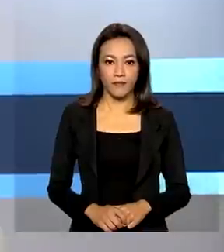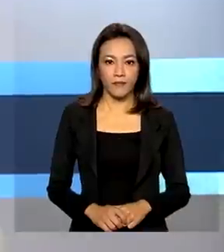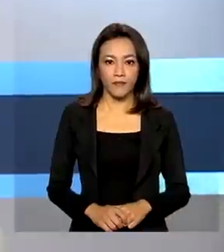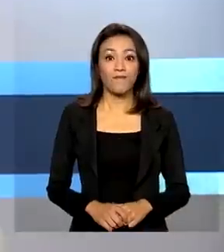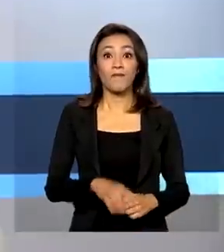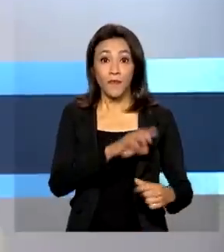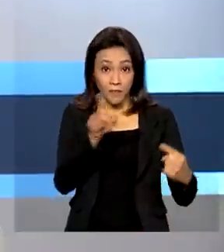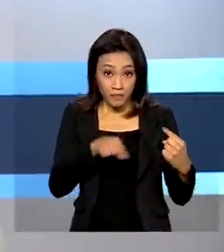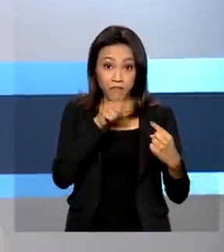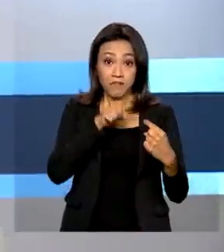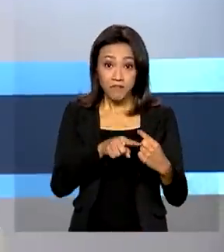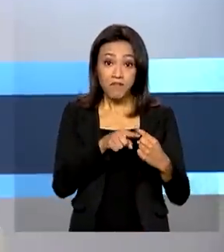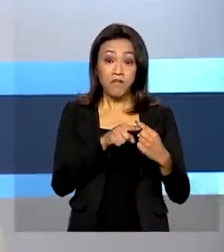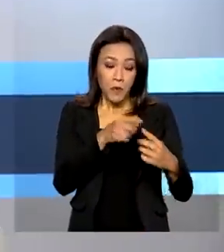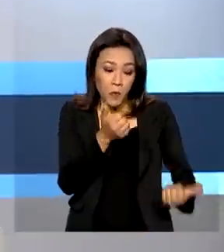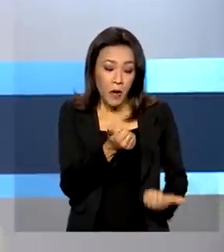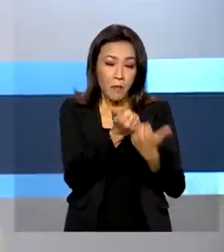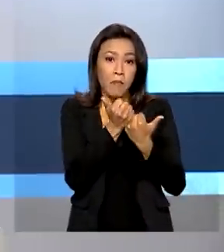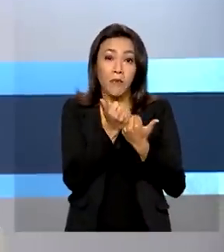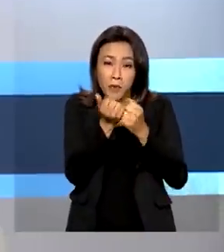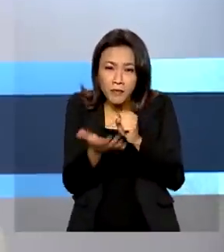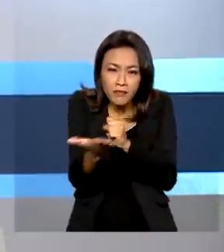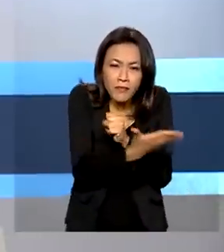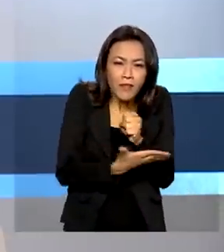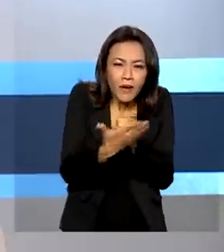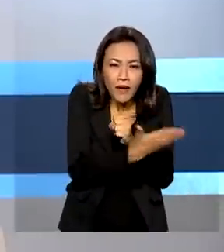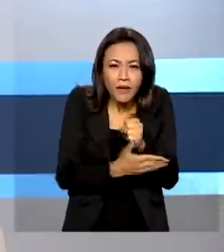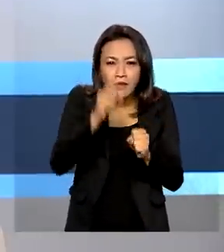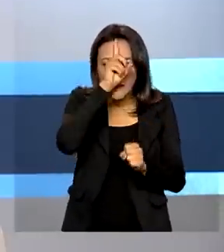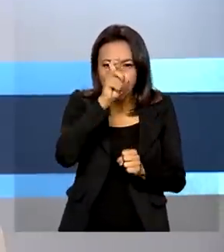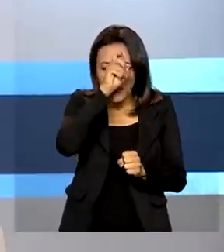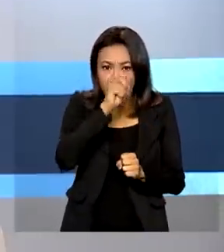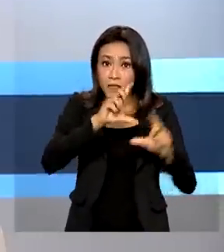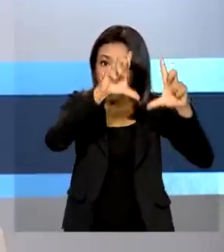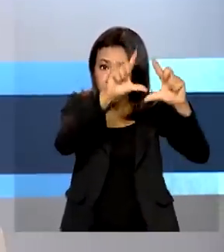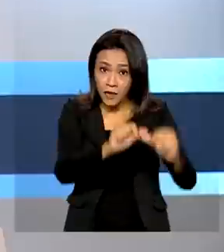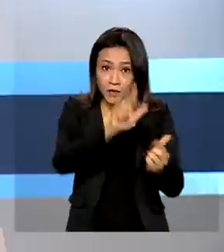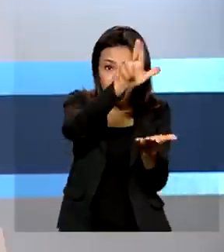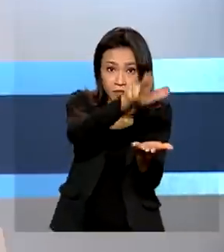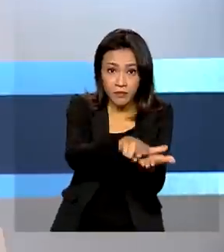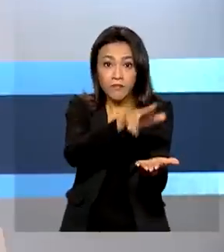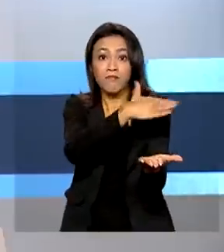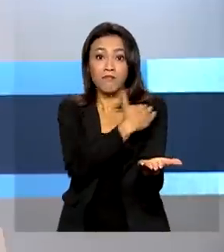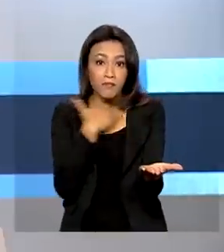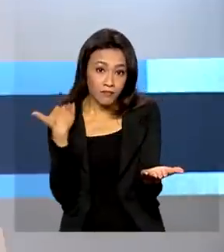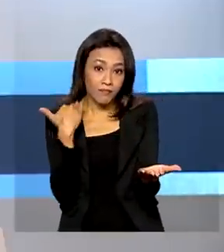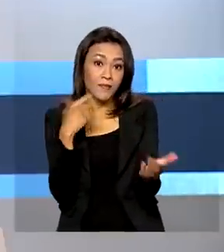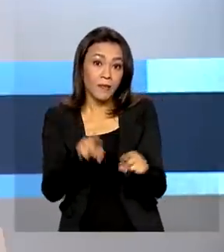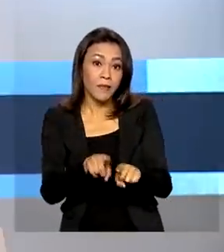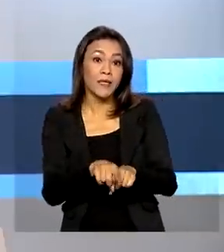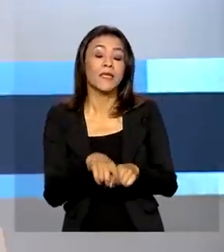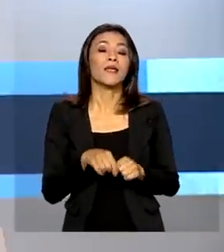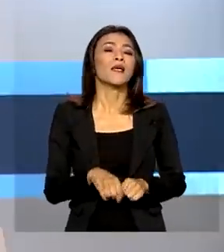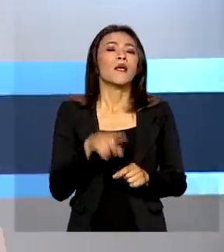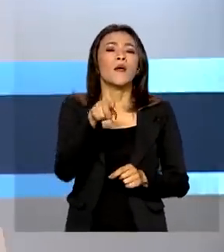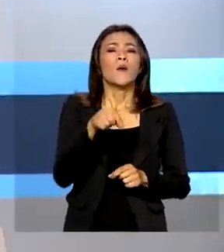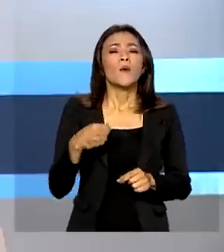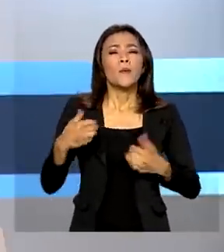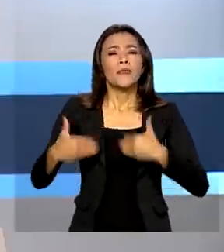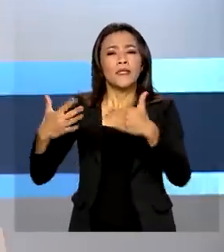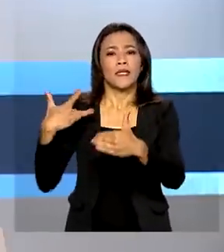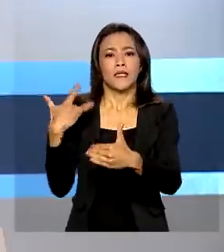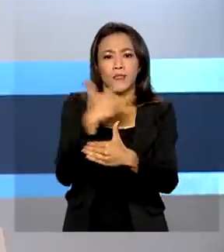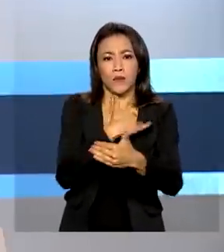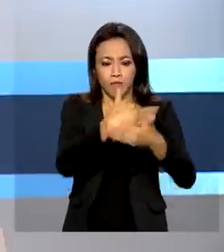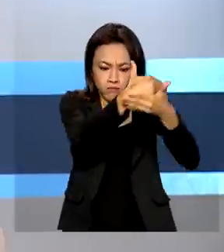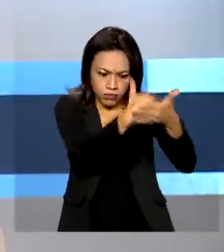E para reforçar a assistência primária e reduzir o número de internações e óbitos, o Ministério da Saúde decidiu ampliar a